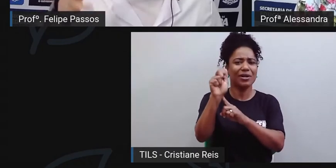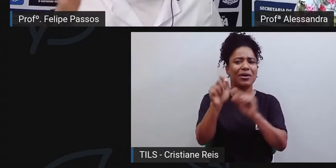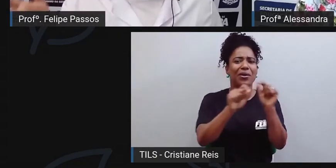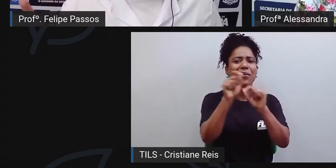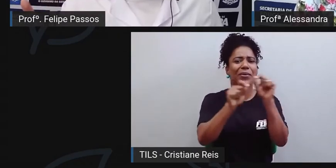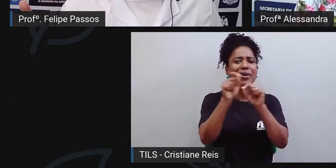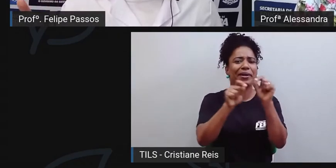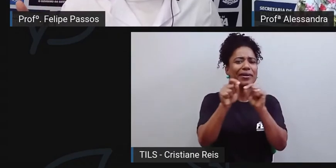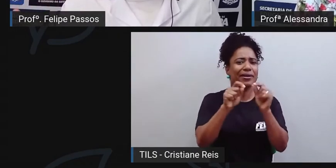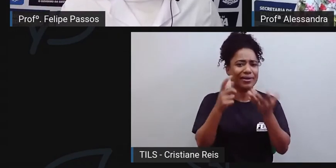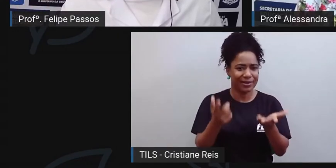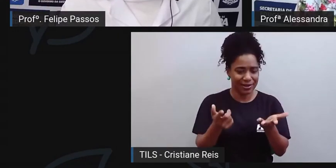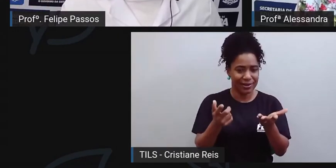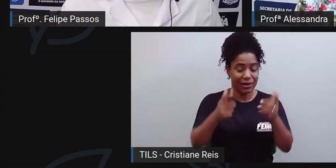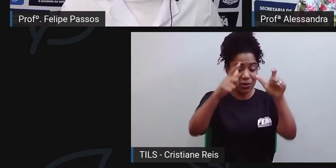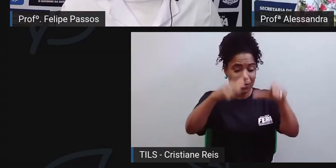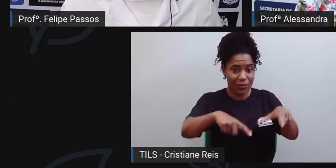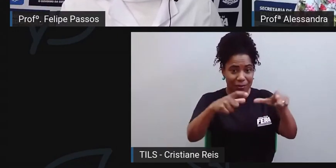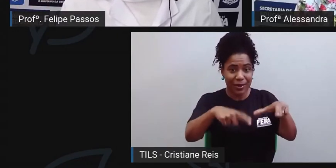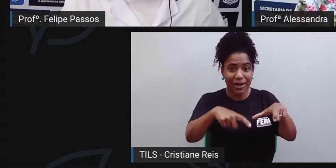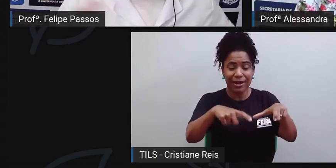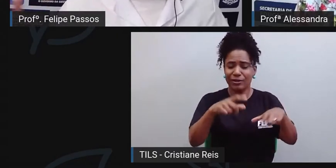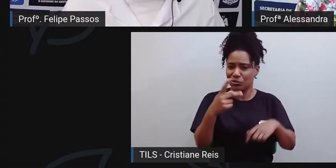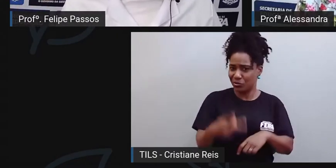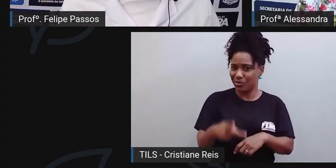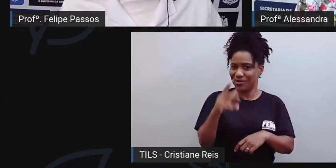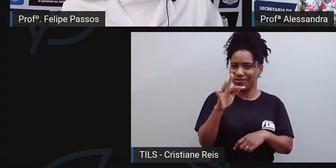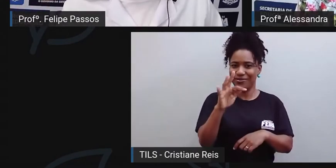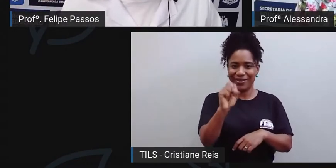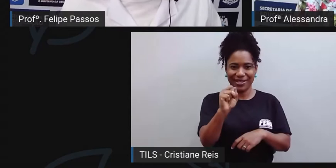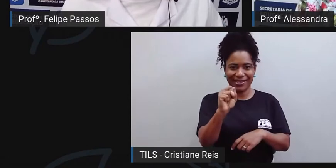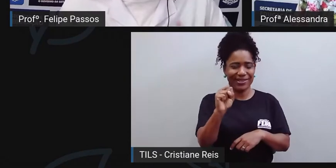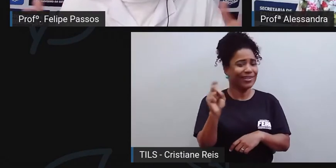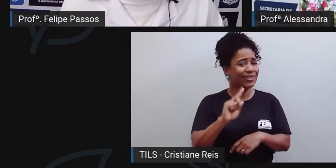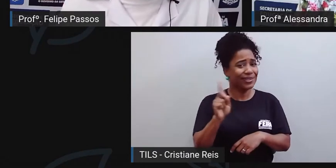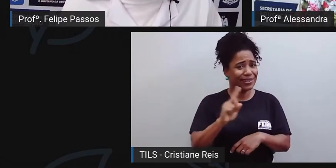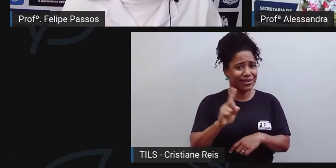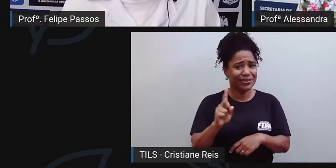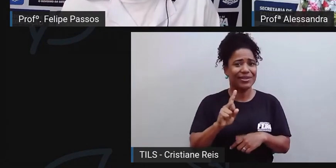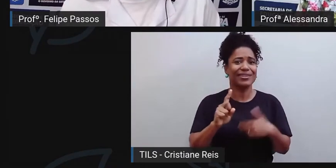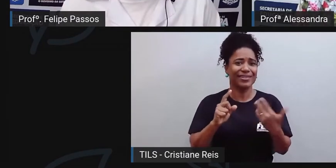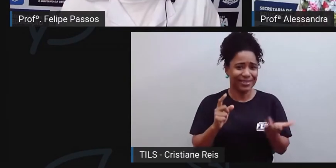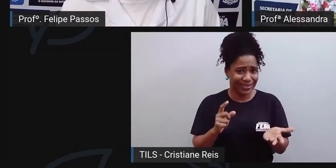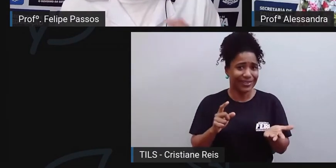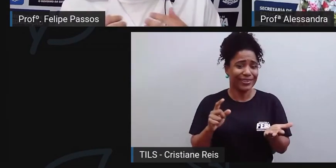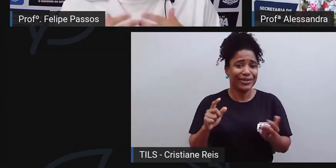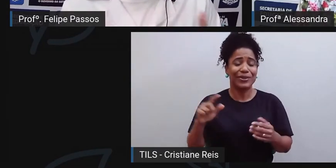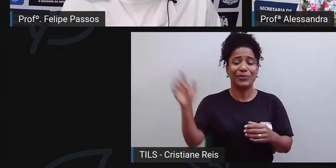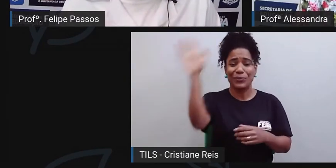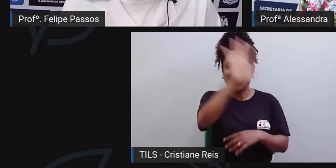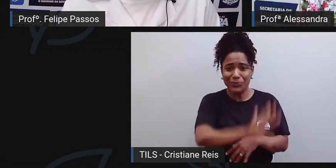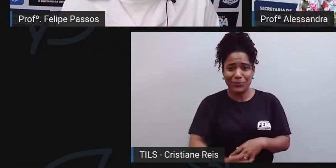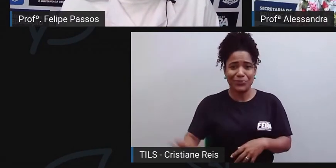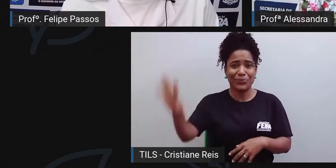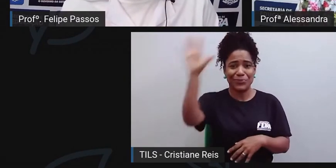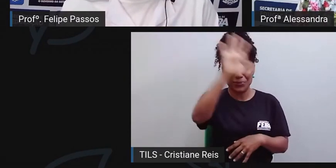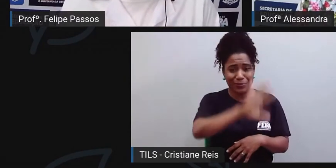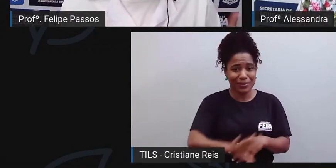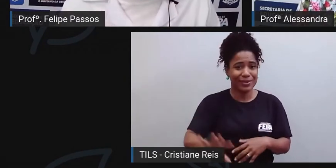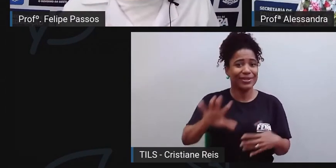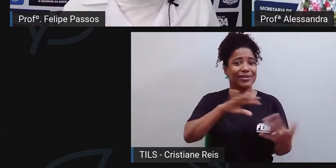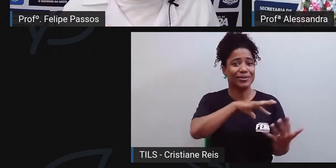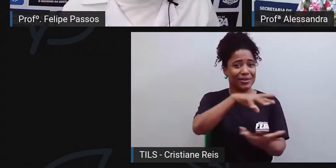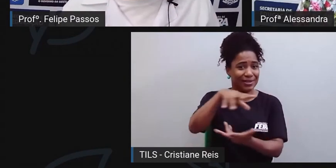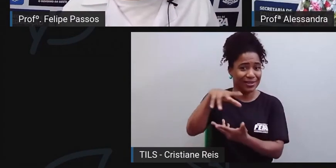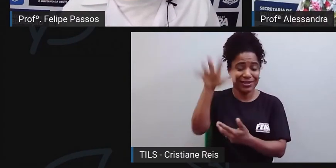É claro que ele não existe só na nossa cidade, ele existe praticamente toda... Eu chuto, né? Na minha visão leiga, que